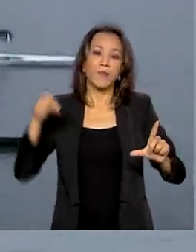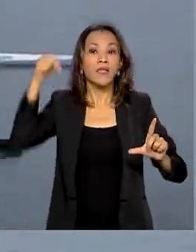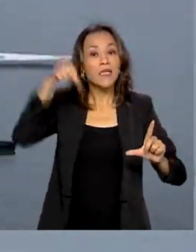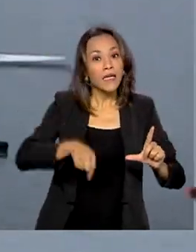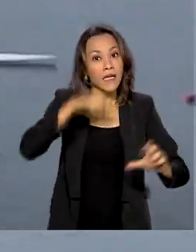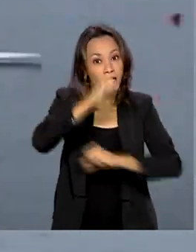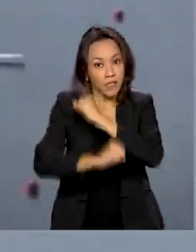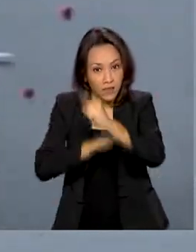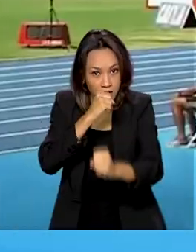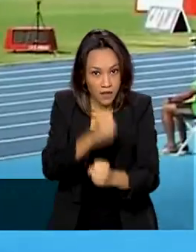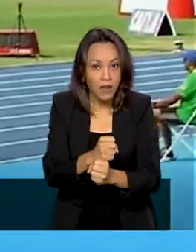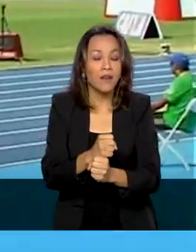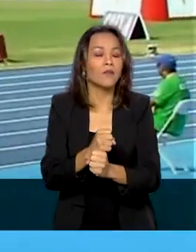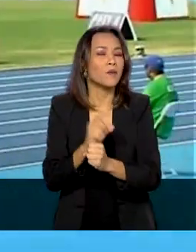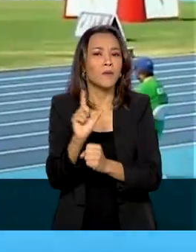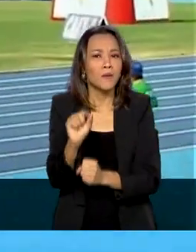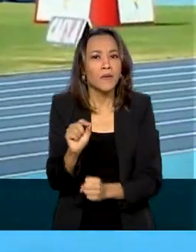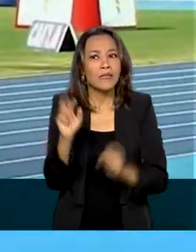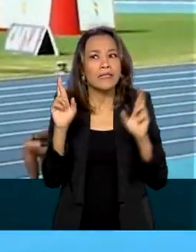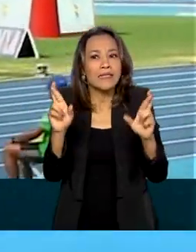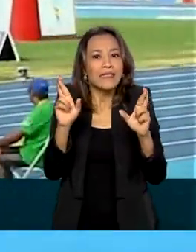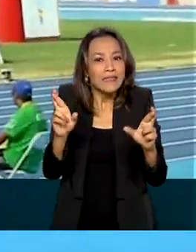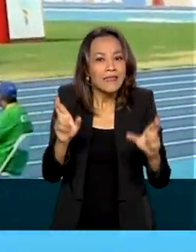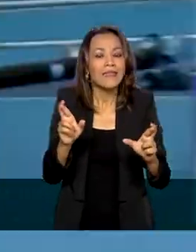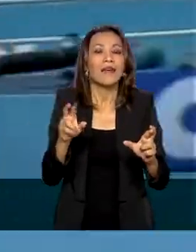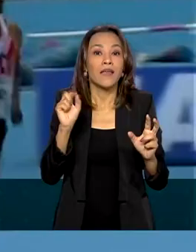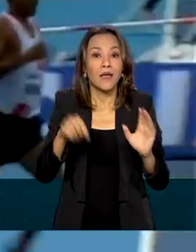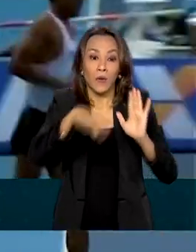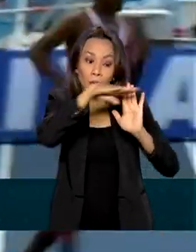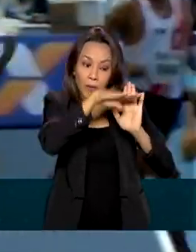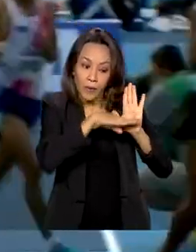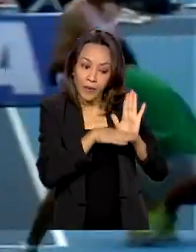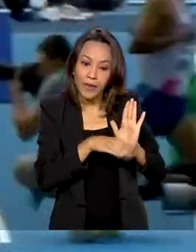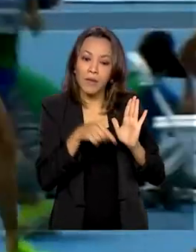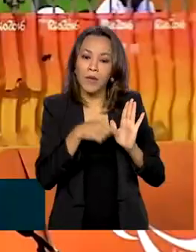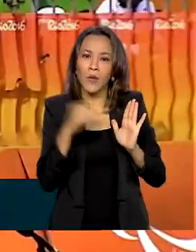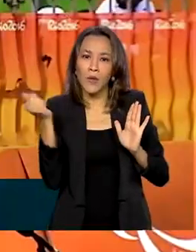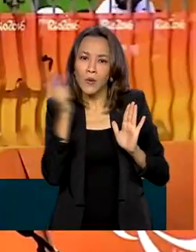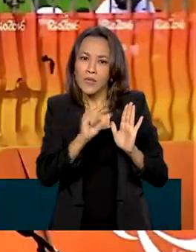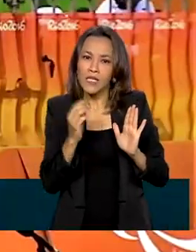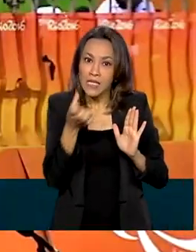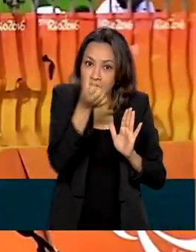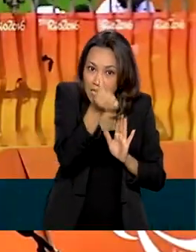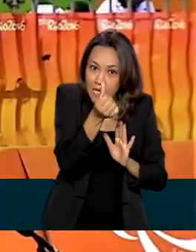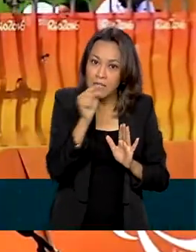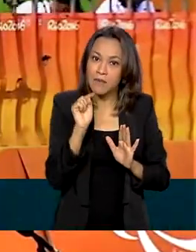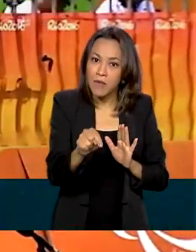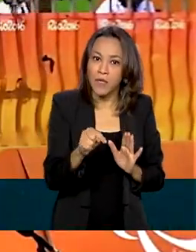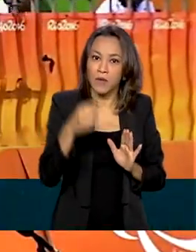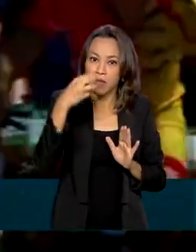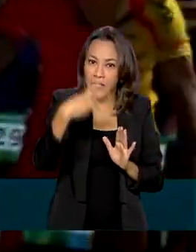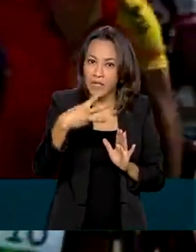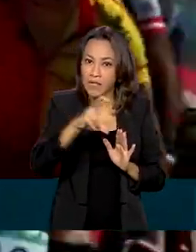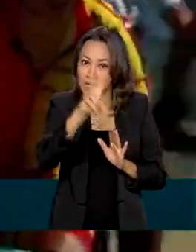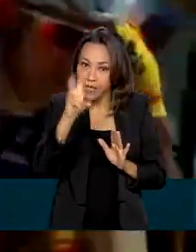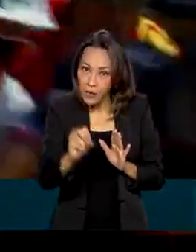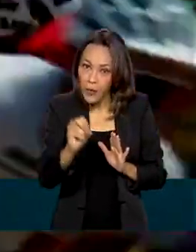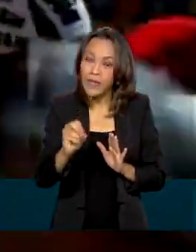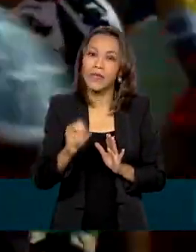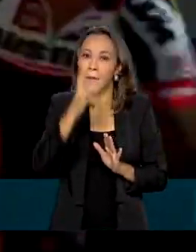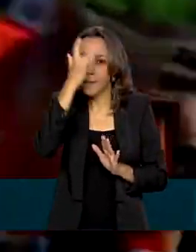ano de Olimpíadas, a expectativa é que o programa supere os 6.350 atletas